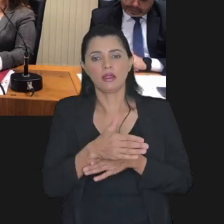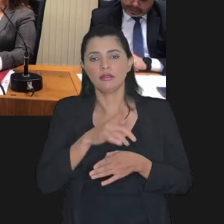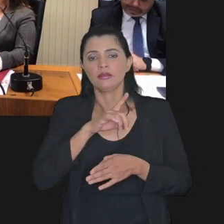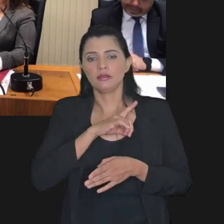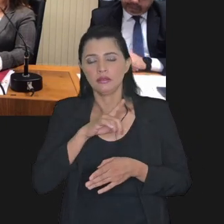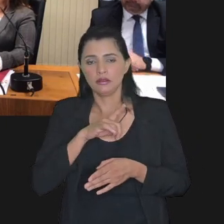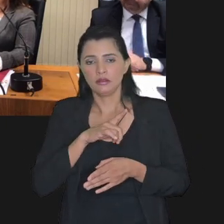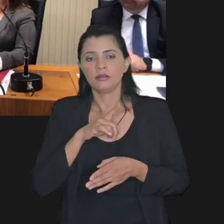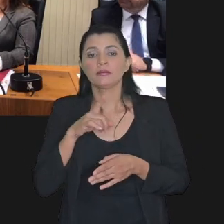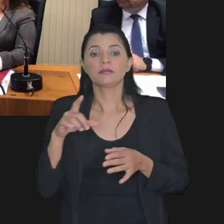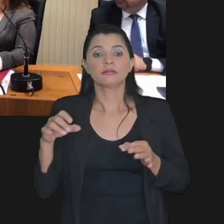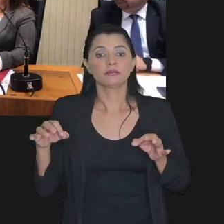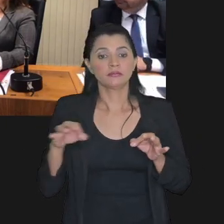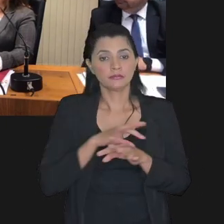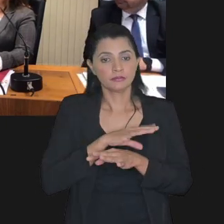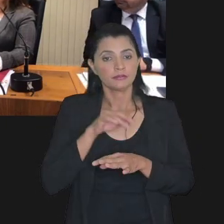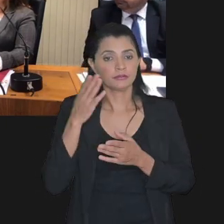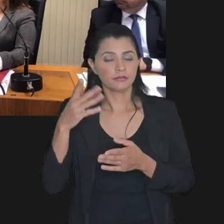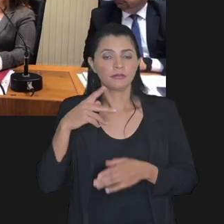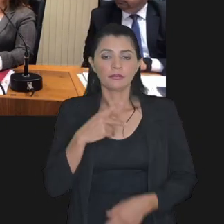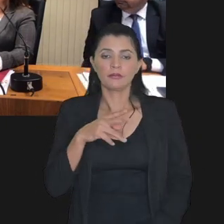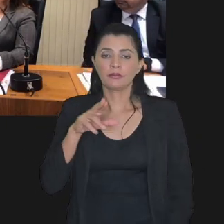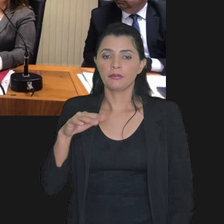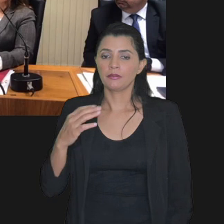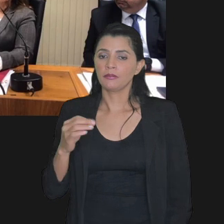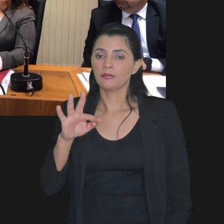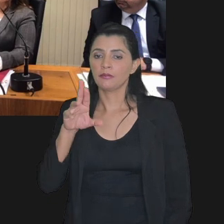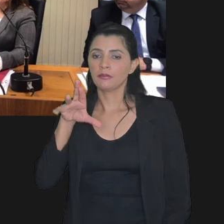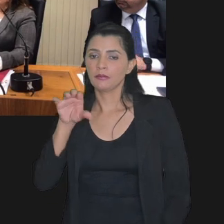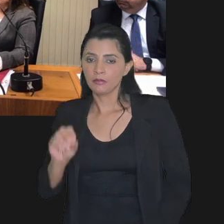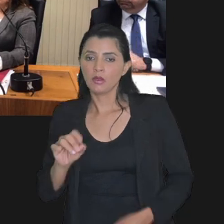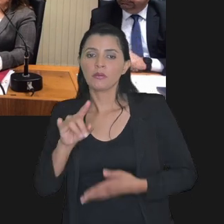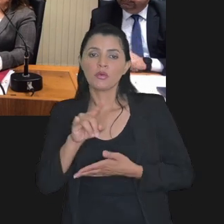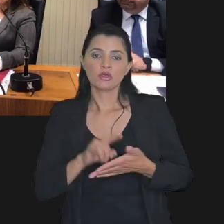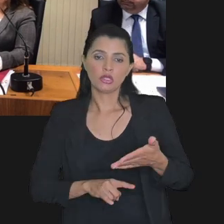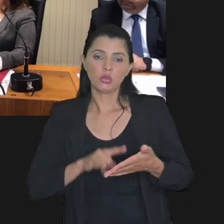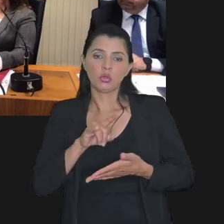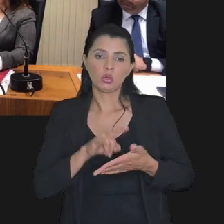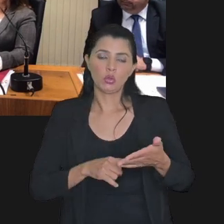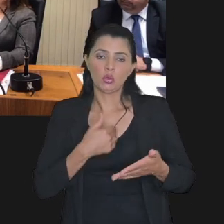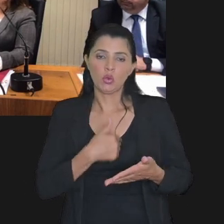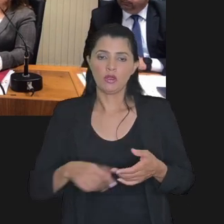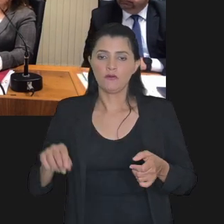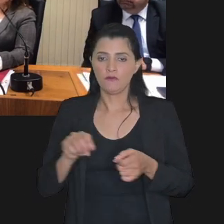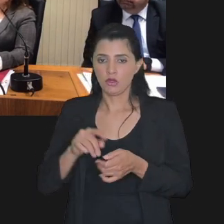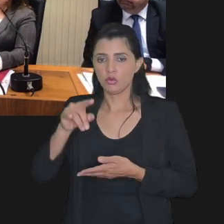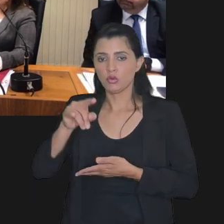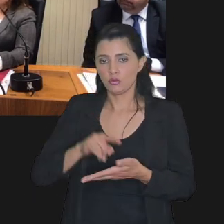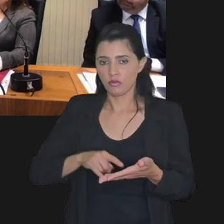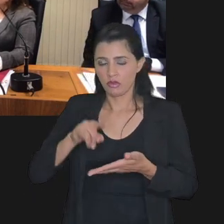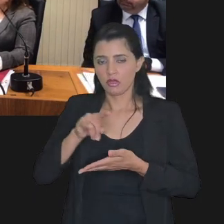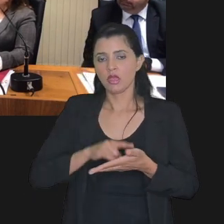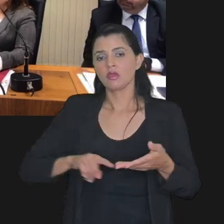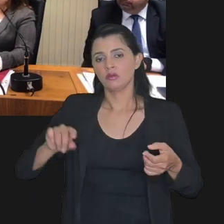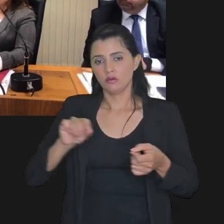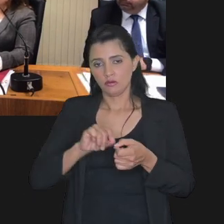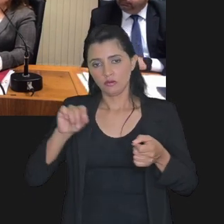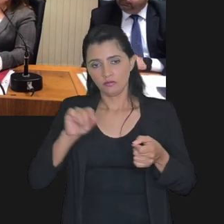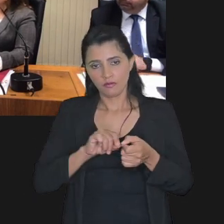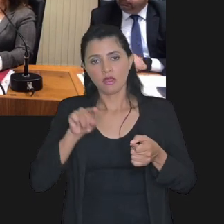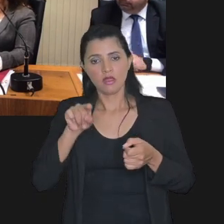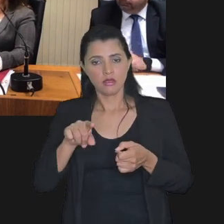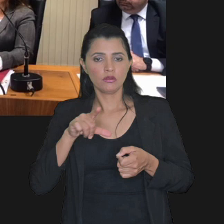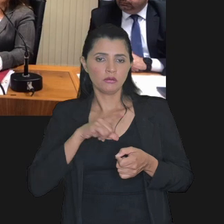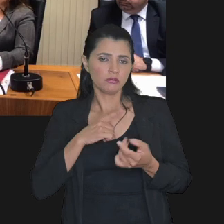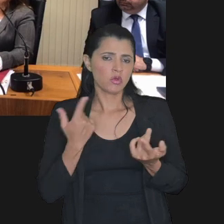ceder fiduciariamente o direito precatório da União por meio de escritura pública é feito um documento que é feita